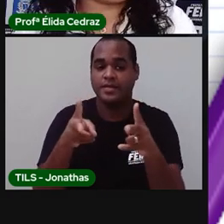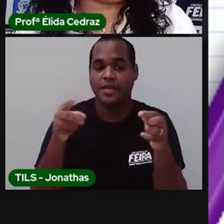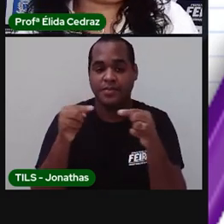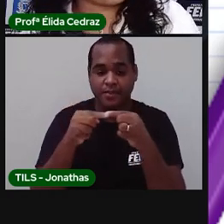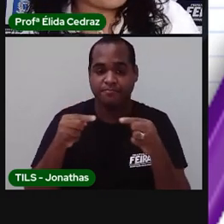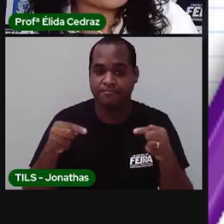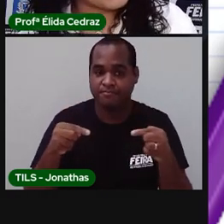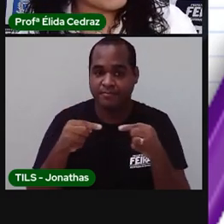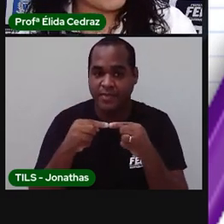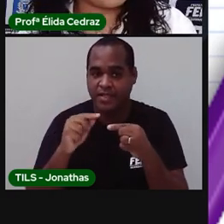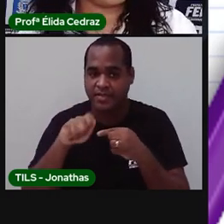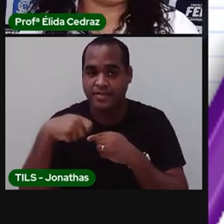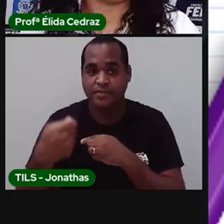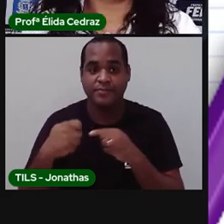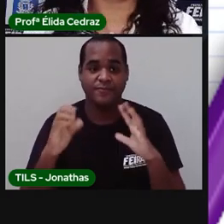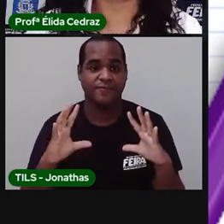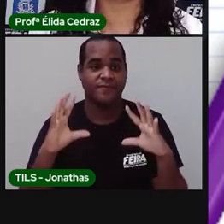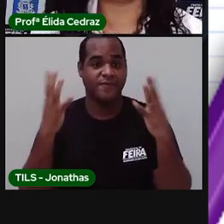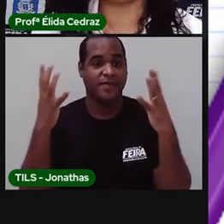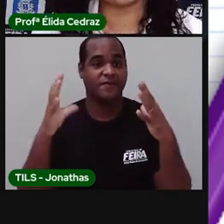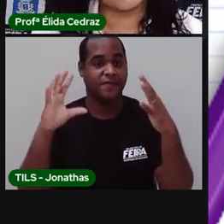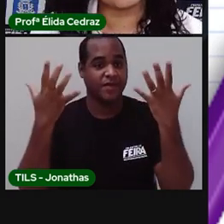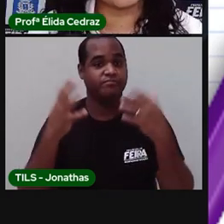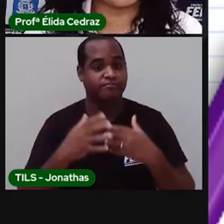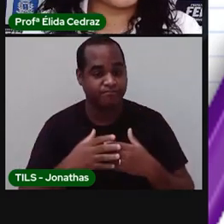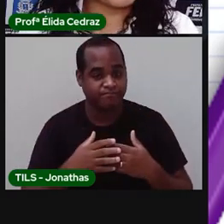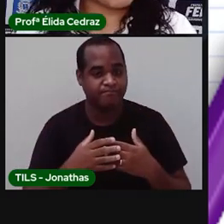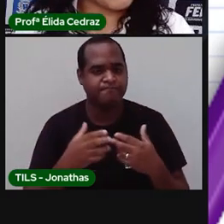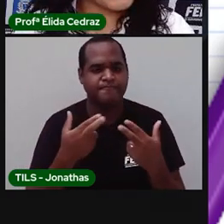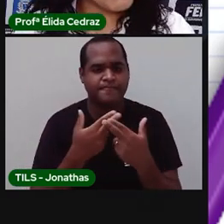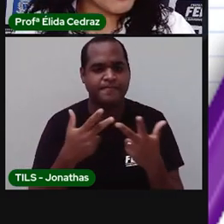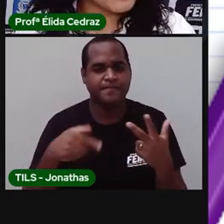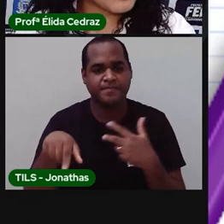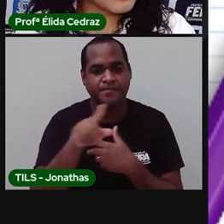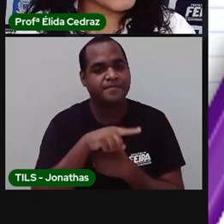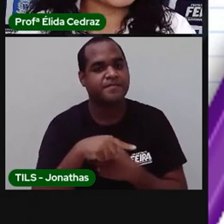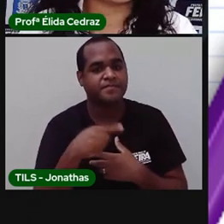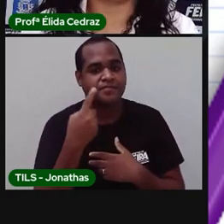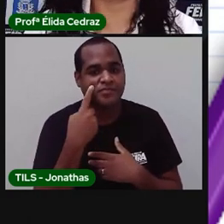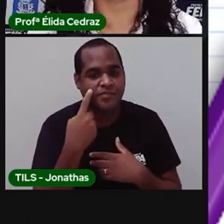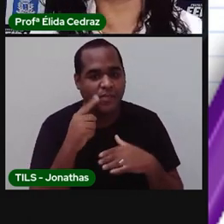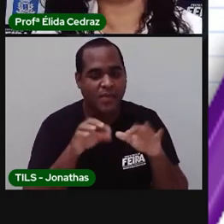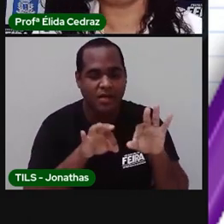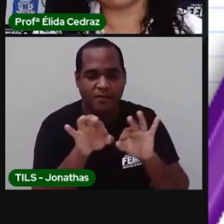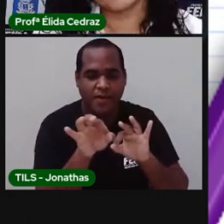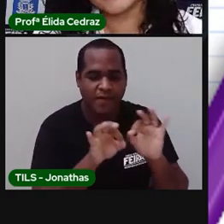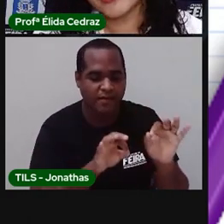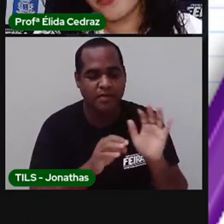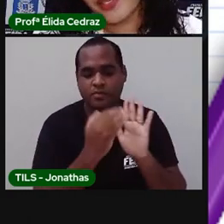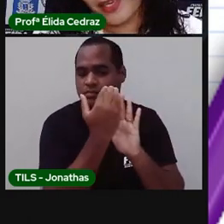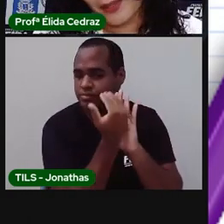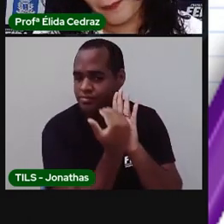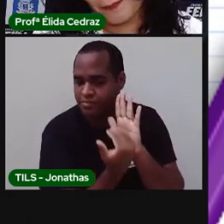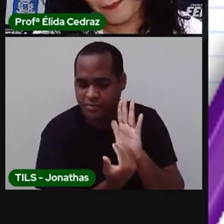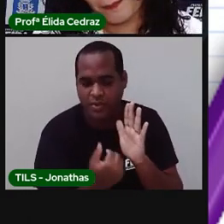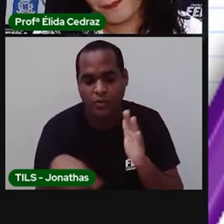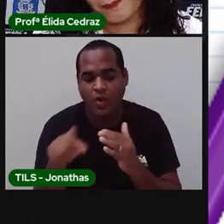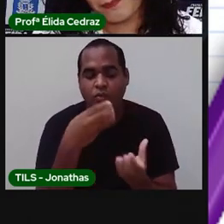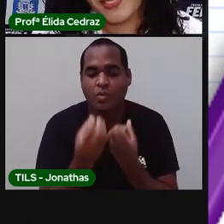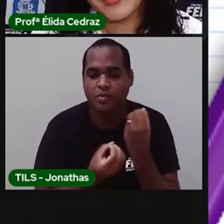sendo festa, vocês acham que as próximas listas, nós vamos fazer o quê?